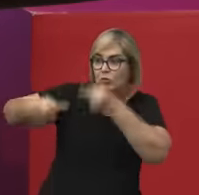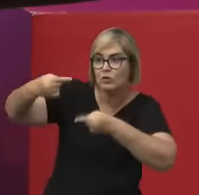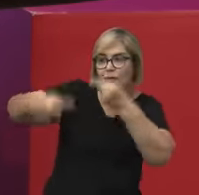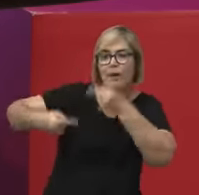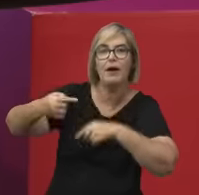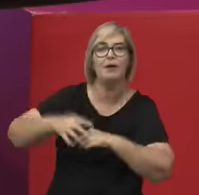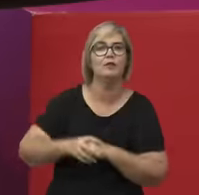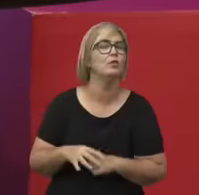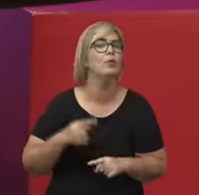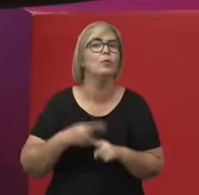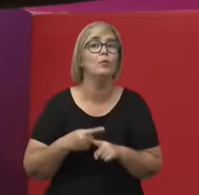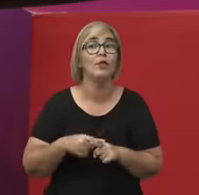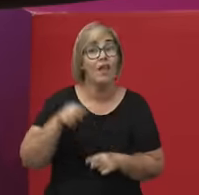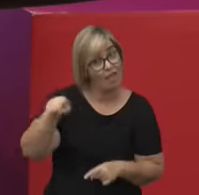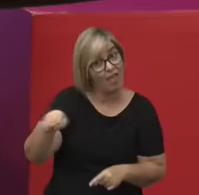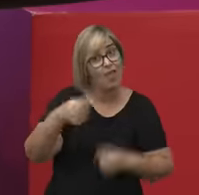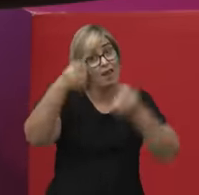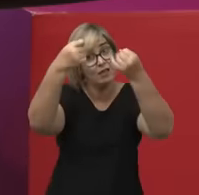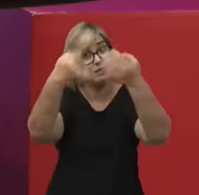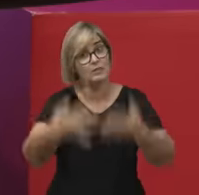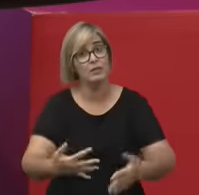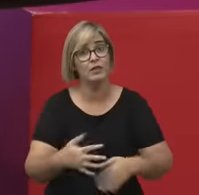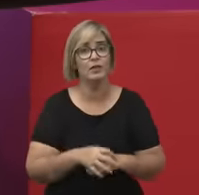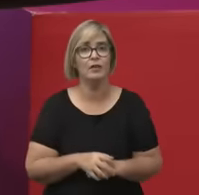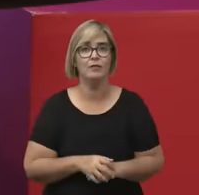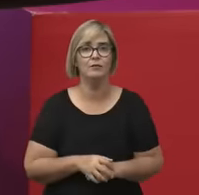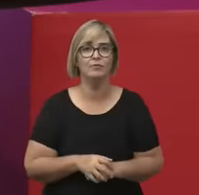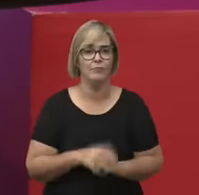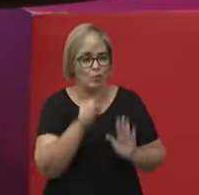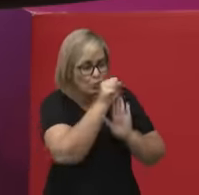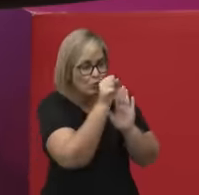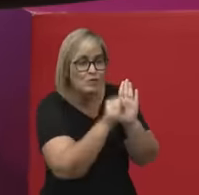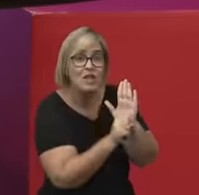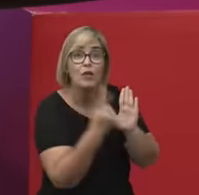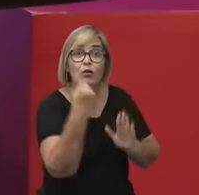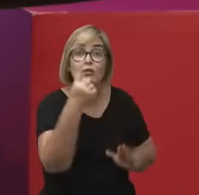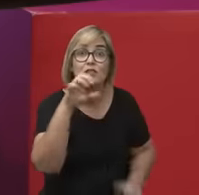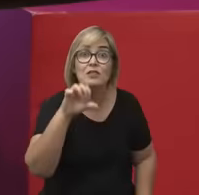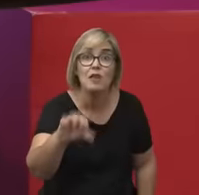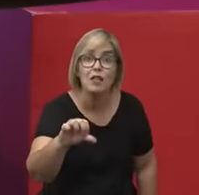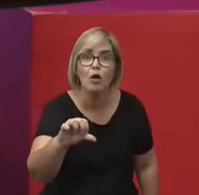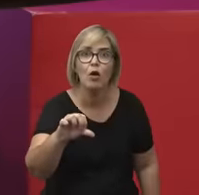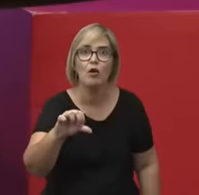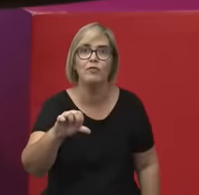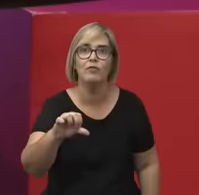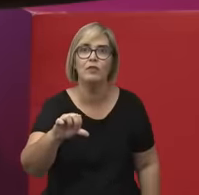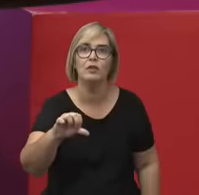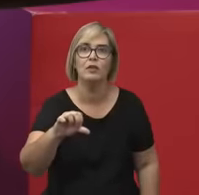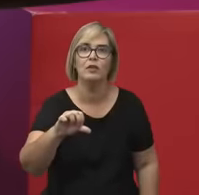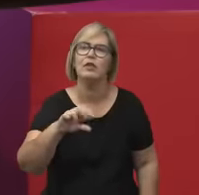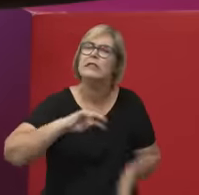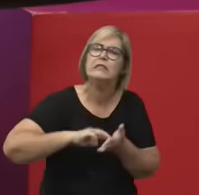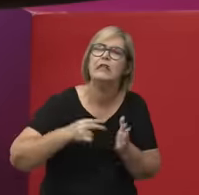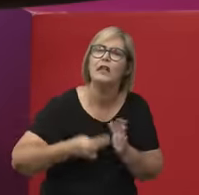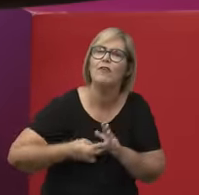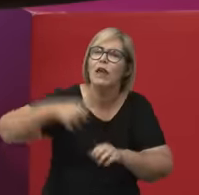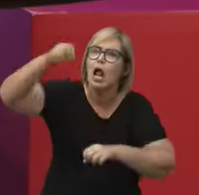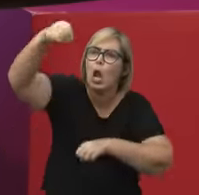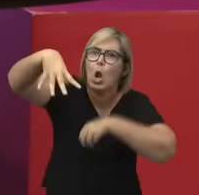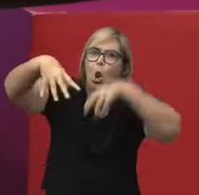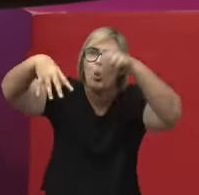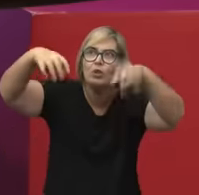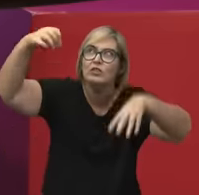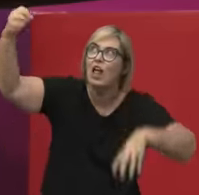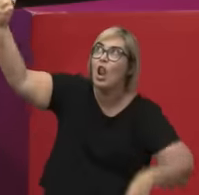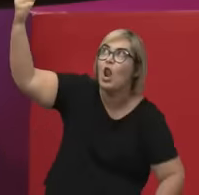justamente ela diz o século XIX, o século das luzes. Então, ela está dizendo que há